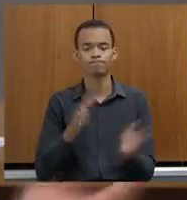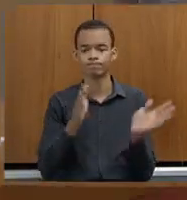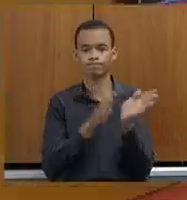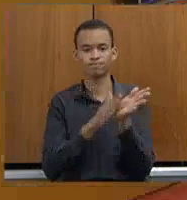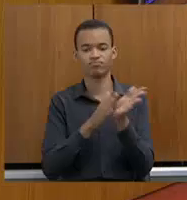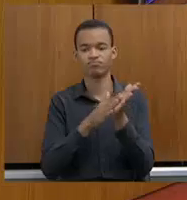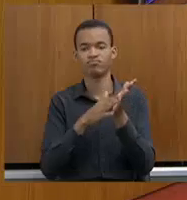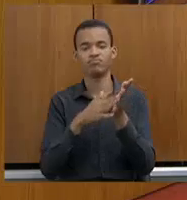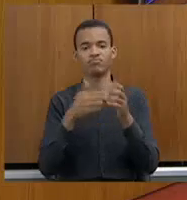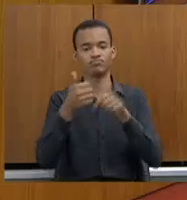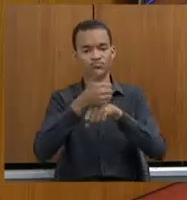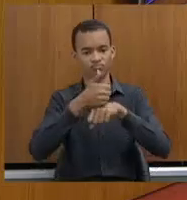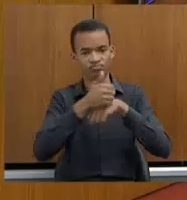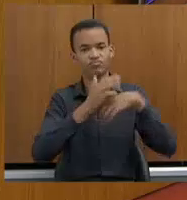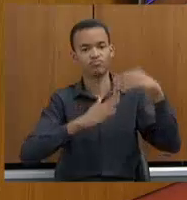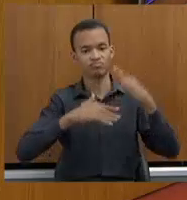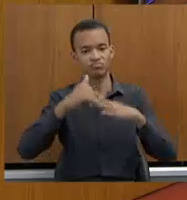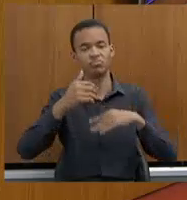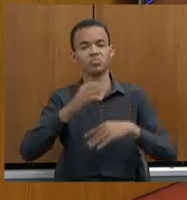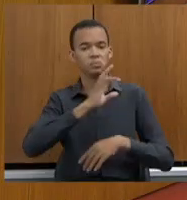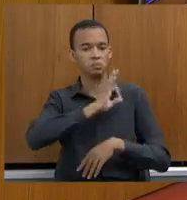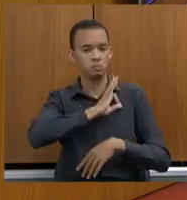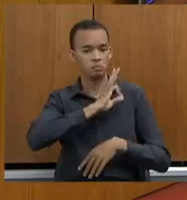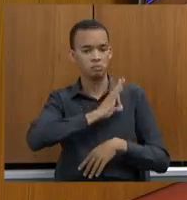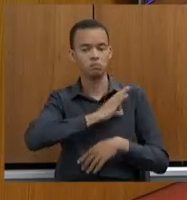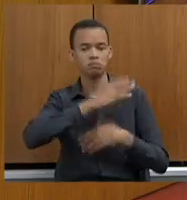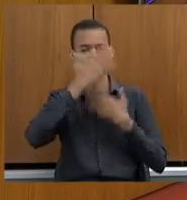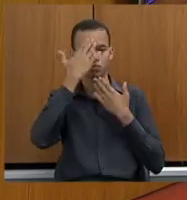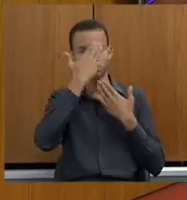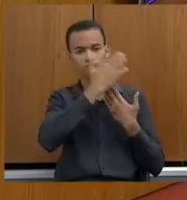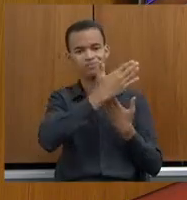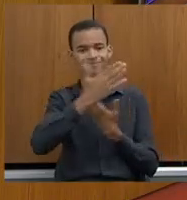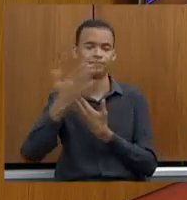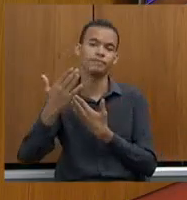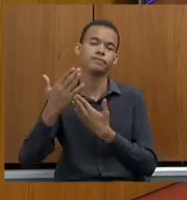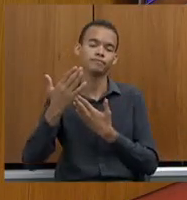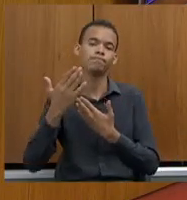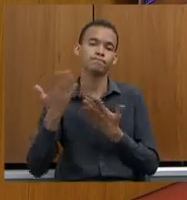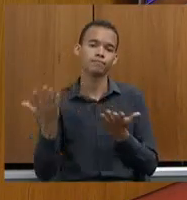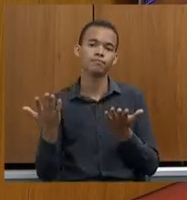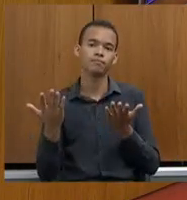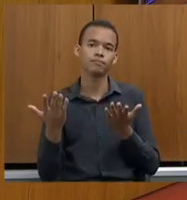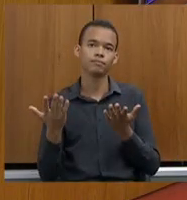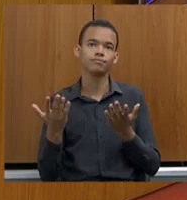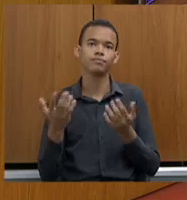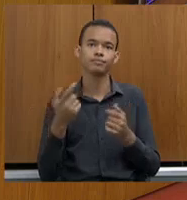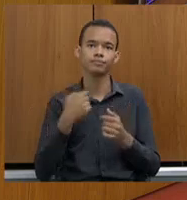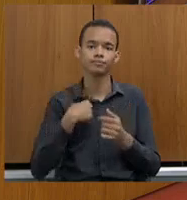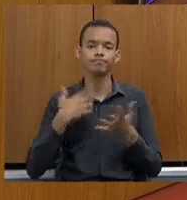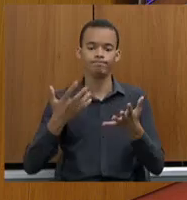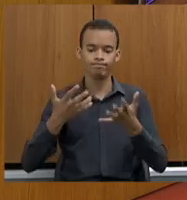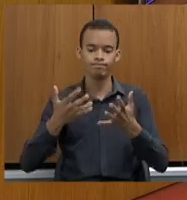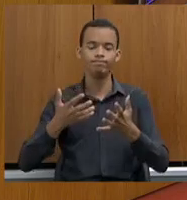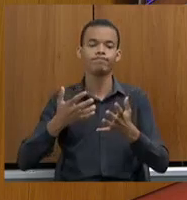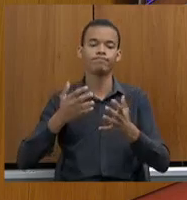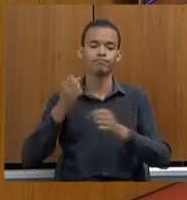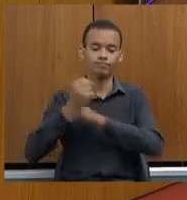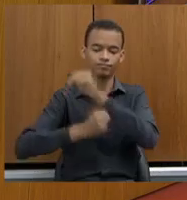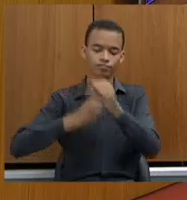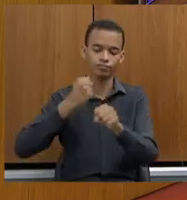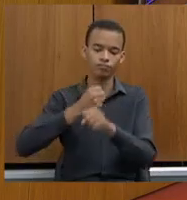a todos esses policiais pelo brilhante trabalho e, sem dúvidas, a gente há de progredir. 2023